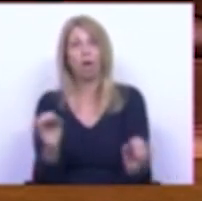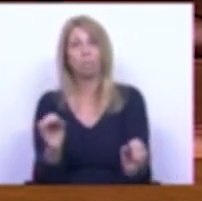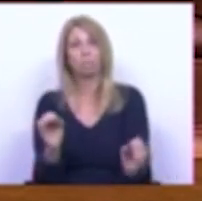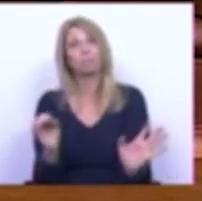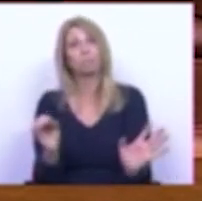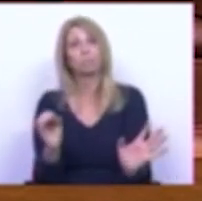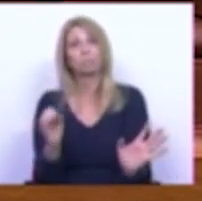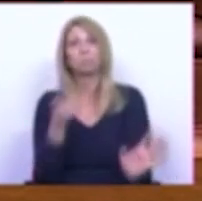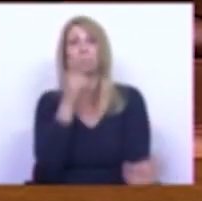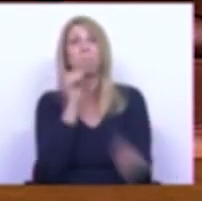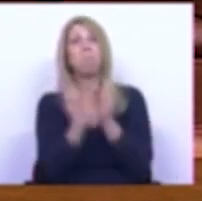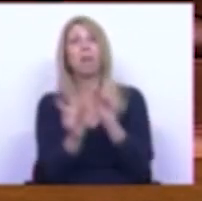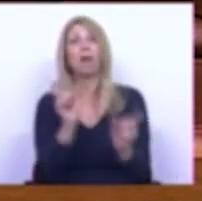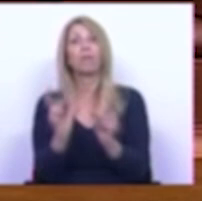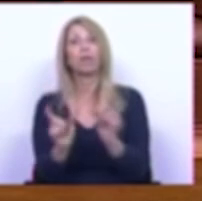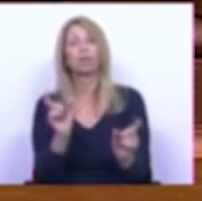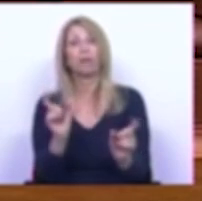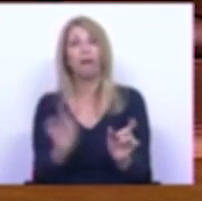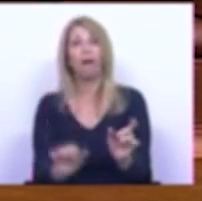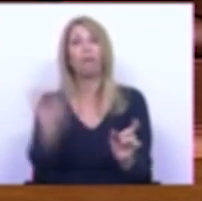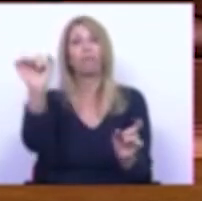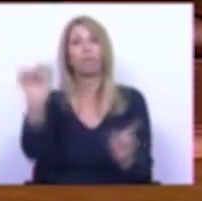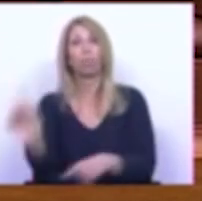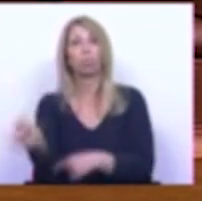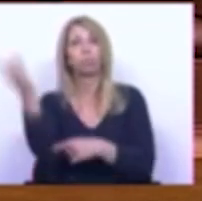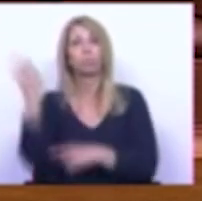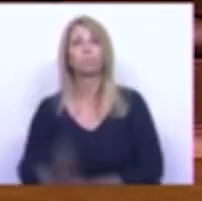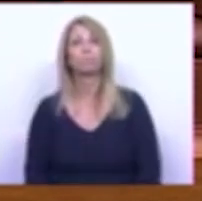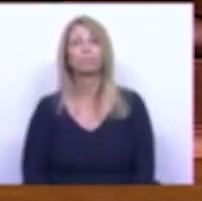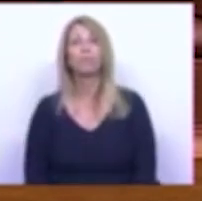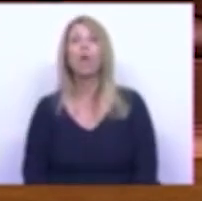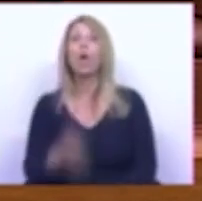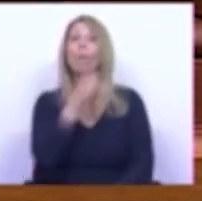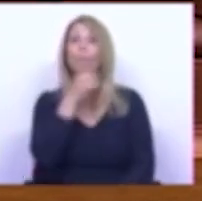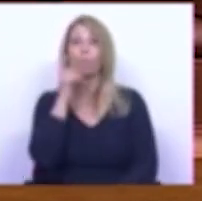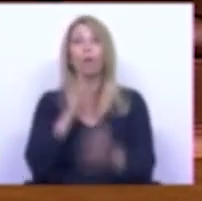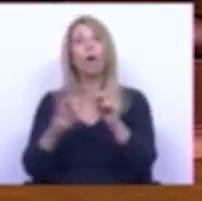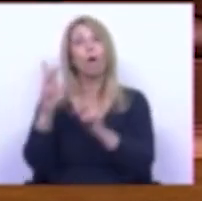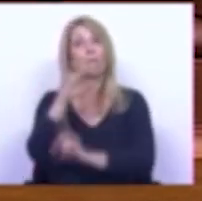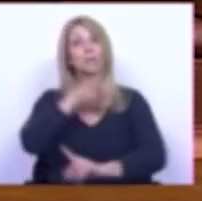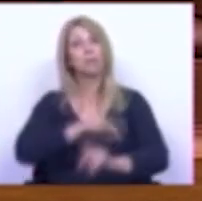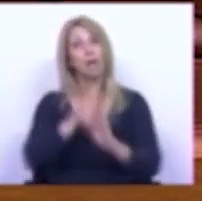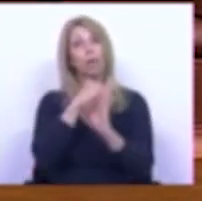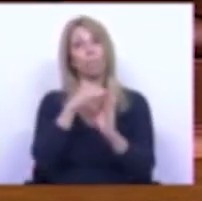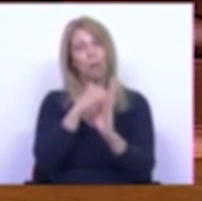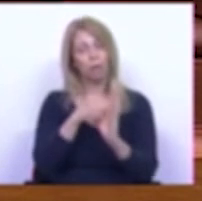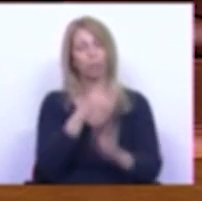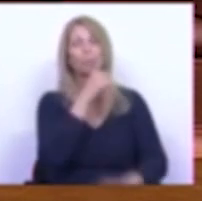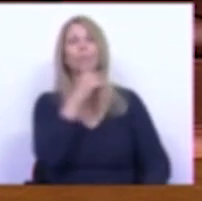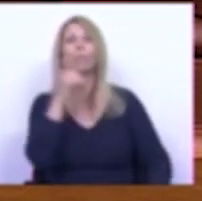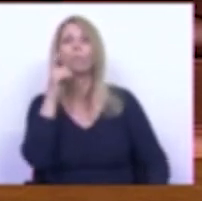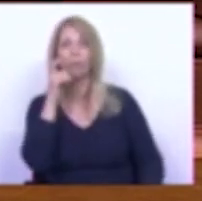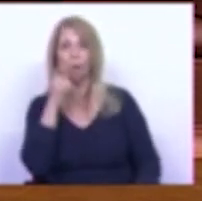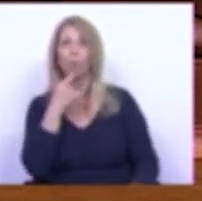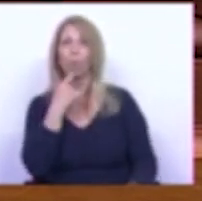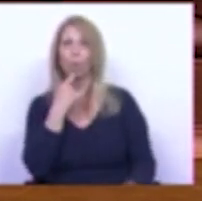próprias palavras às urtigas prometeram subir o salário médio prometeram um